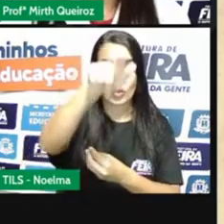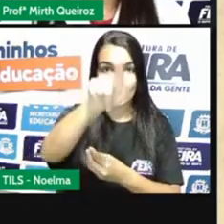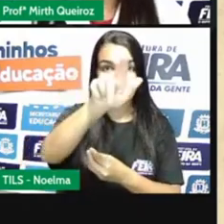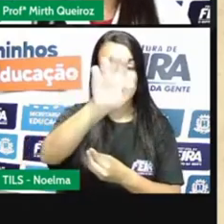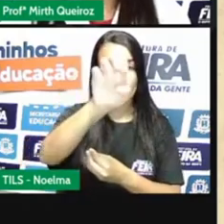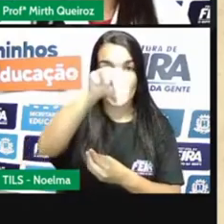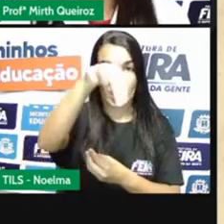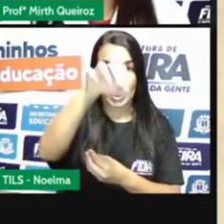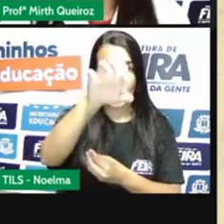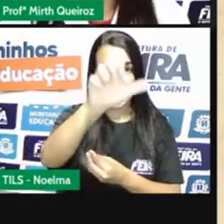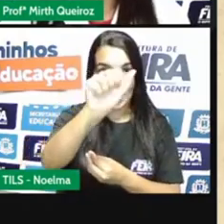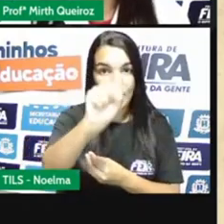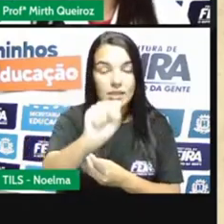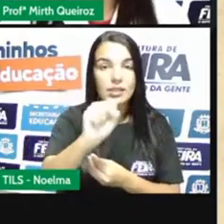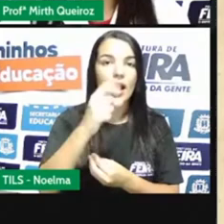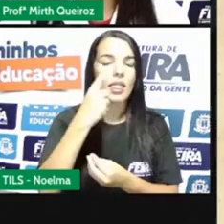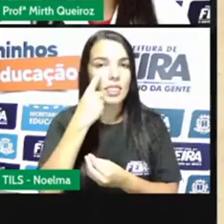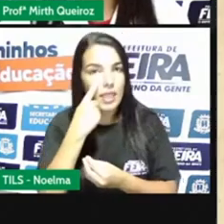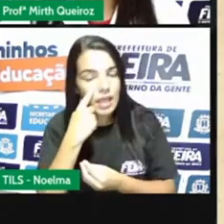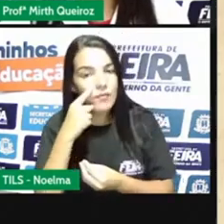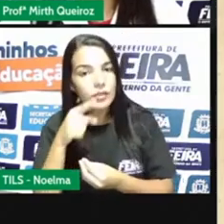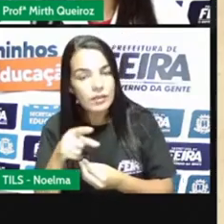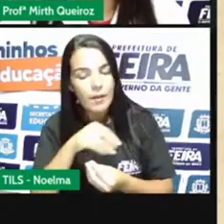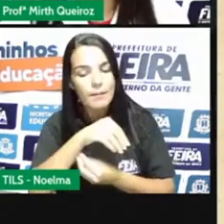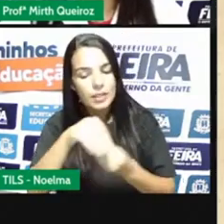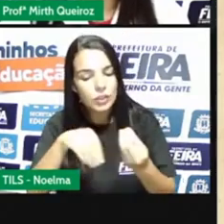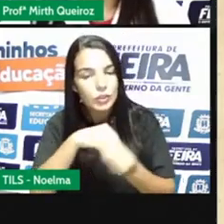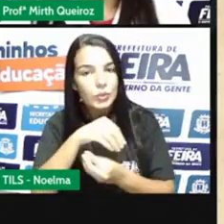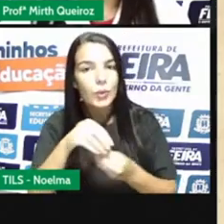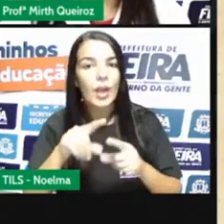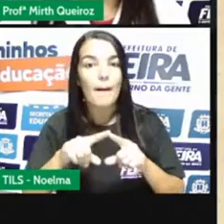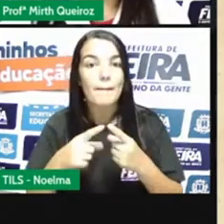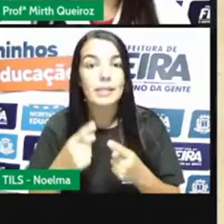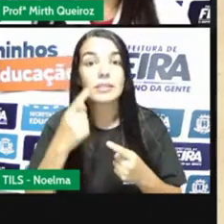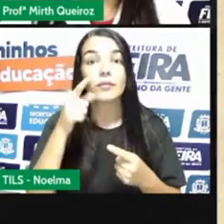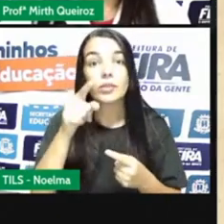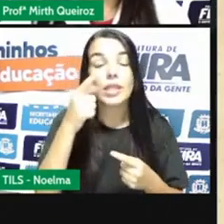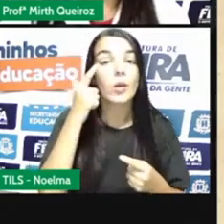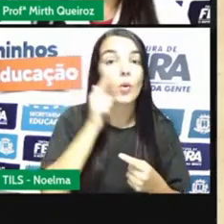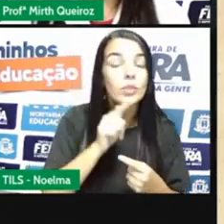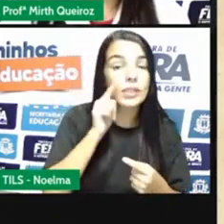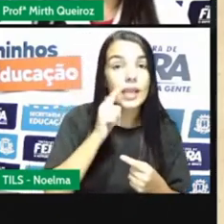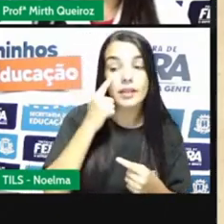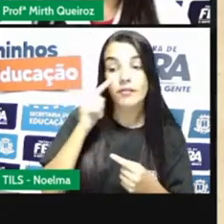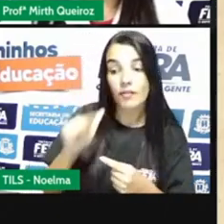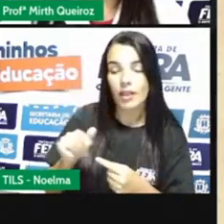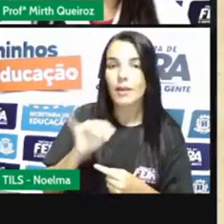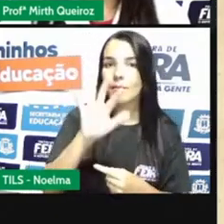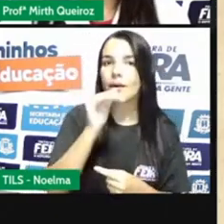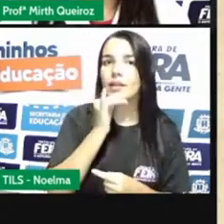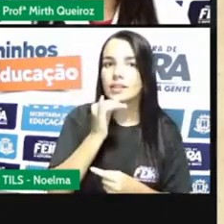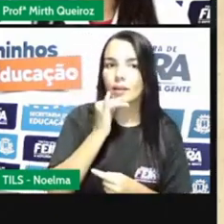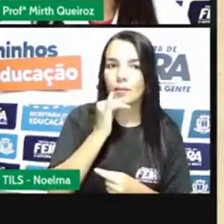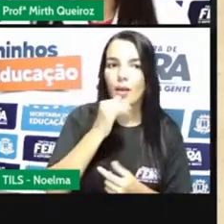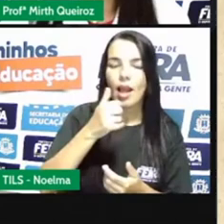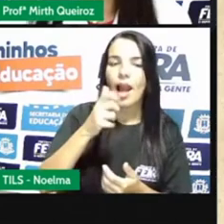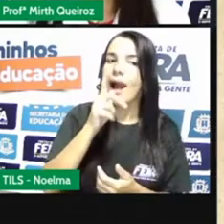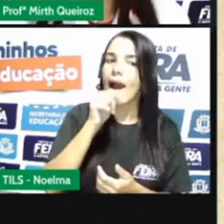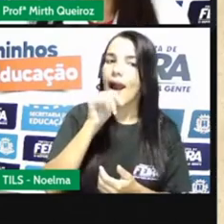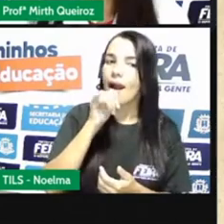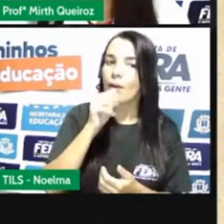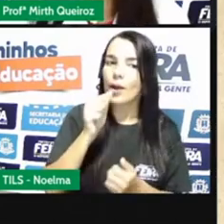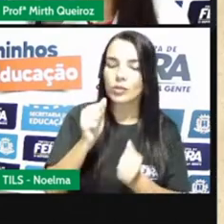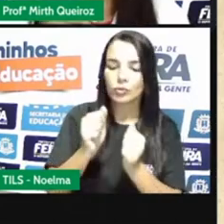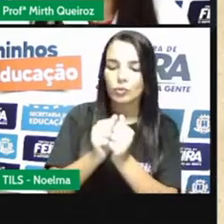definidas qual substância é ali dentro de um único recipiente. Por exemplo, quando a gente mistura a água e o óleo, eles não